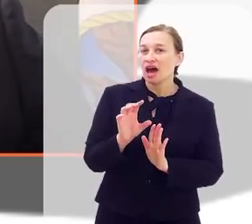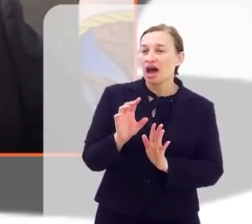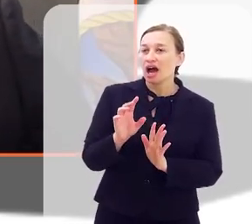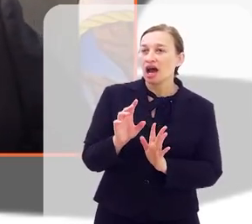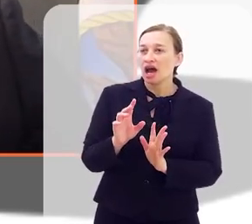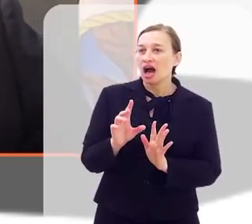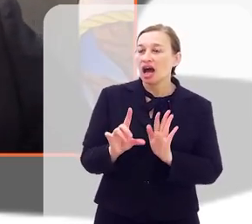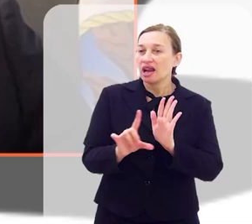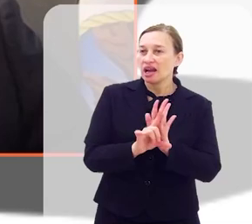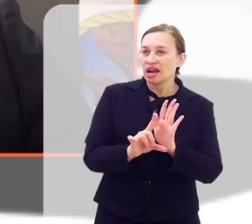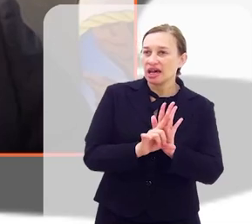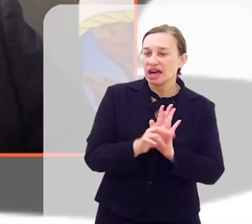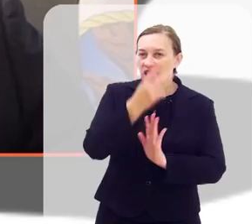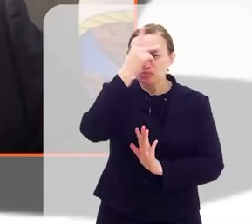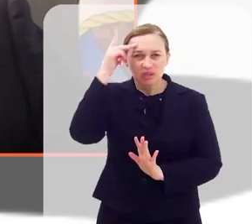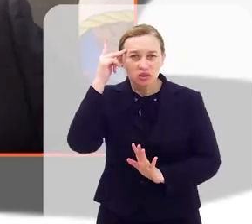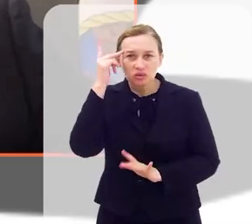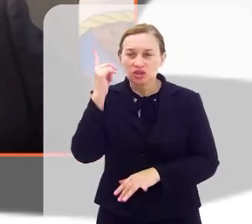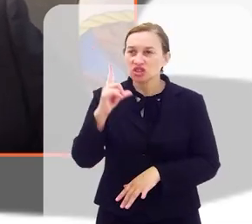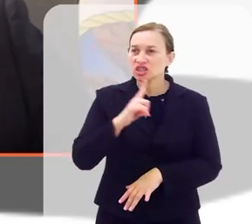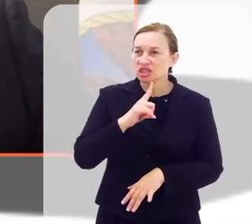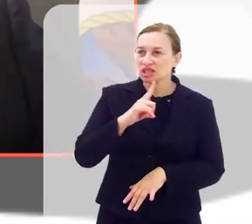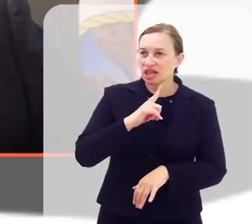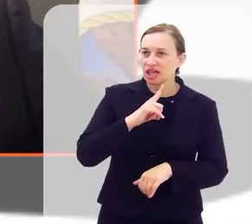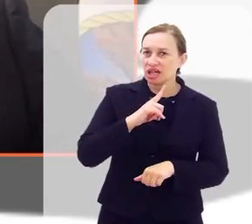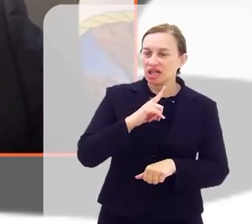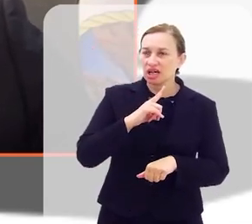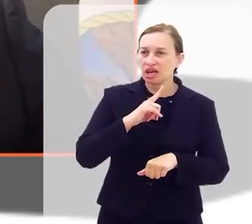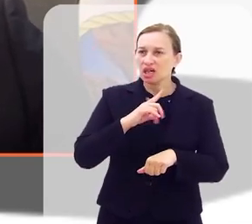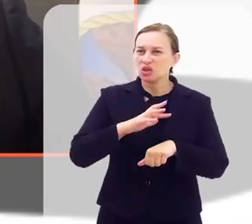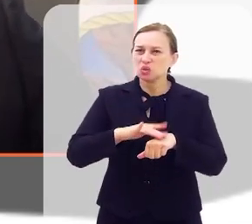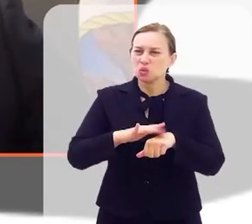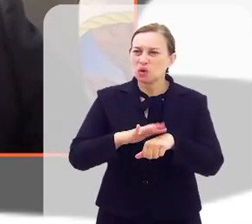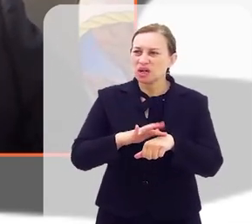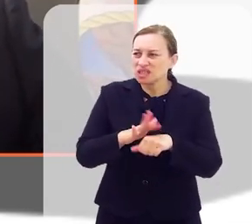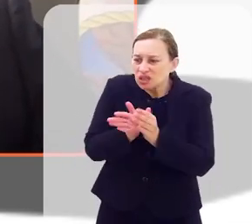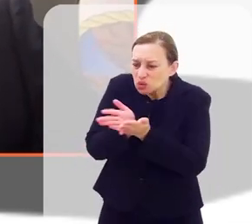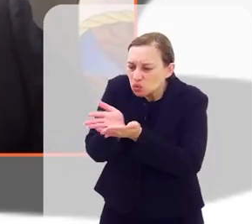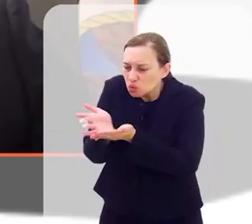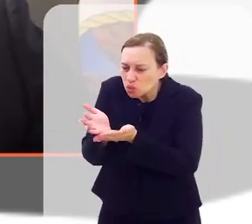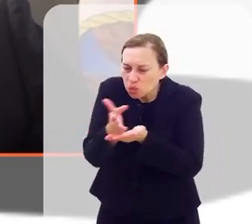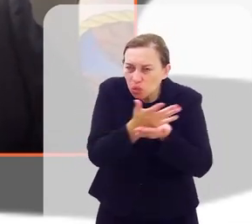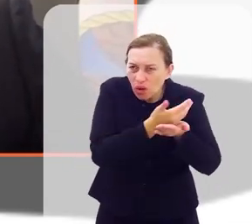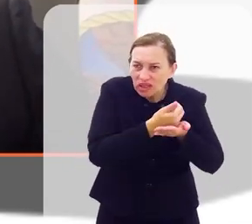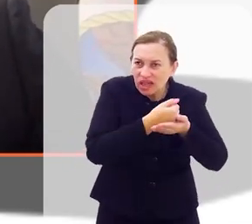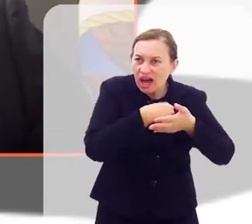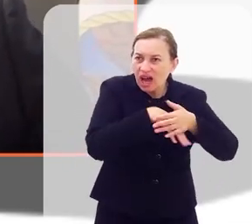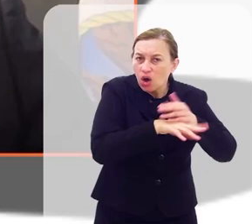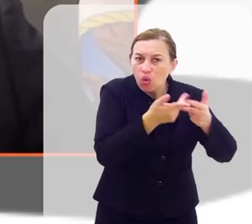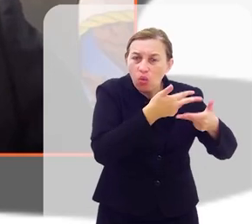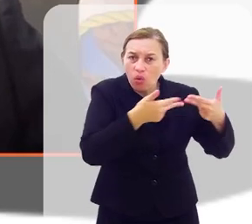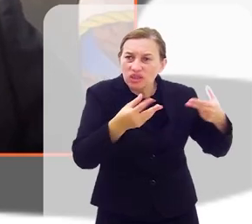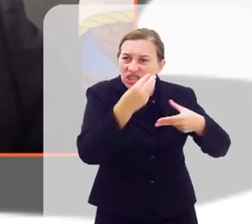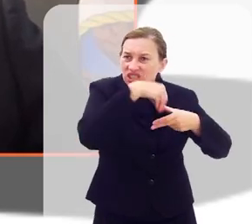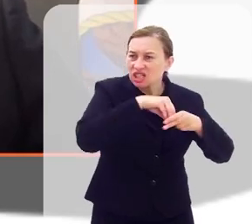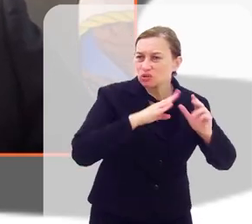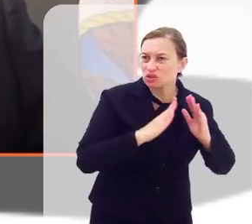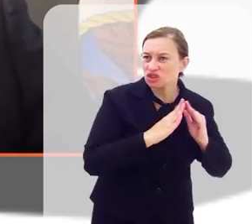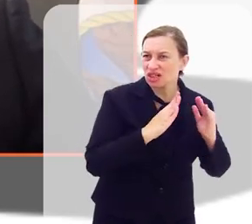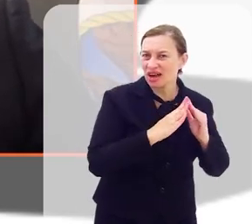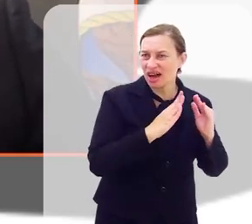as pessoas que têm aquelas, sídrome de acumular coisas em casas. Pessoas,